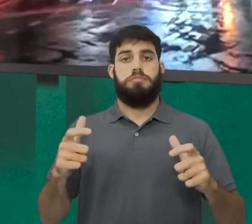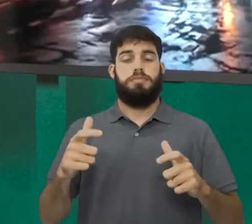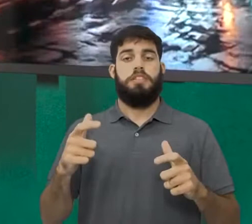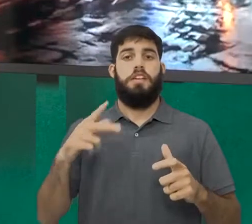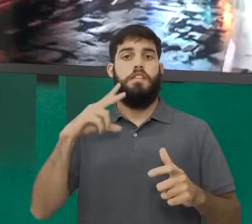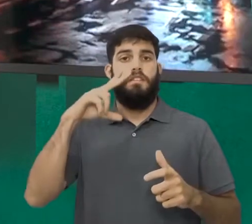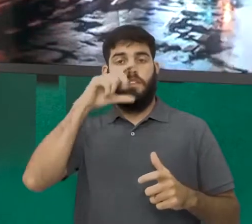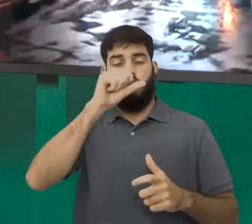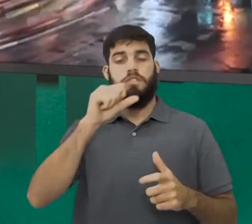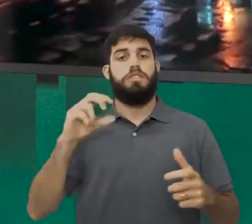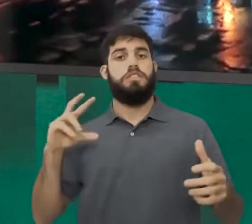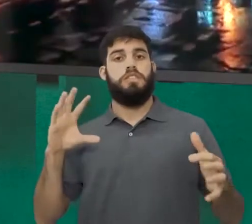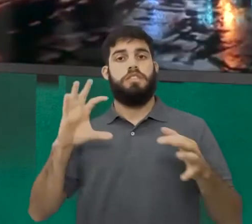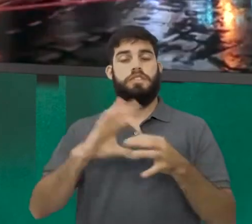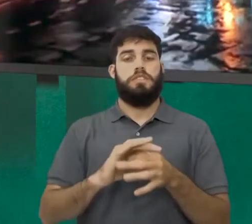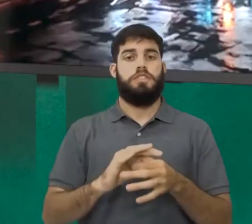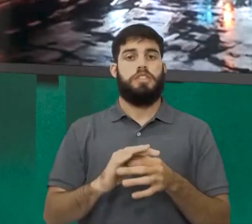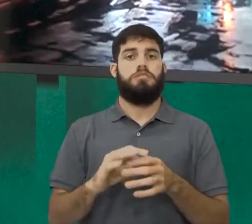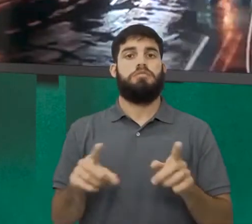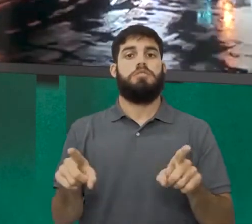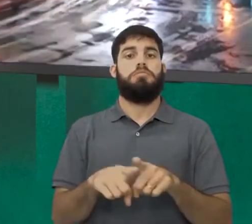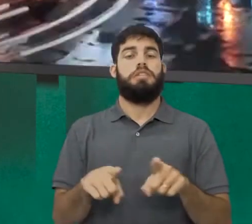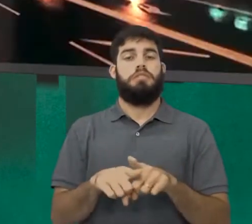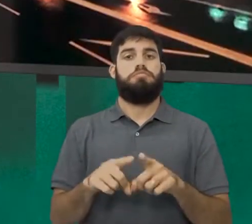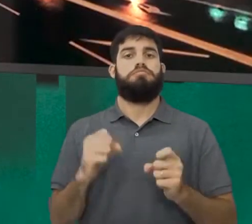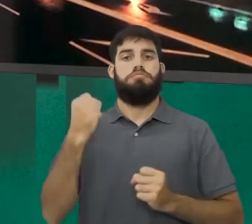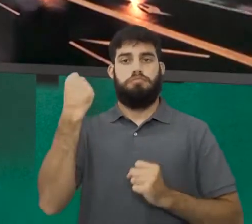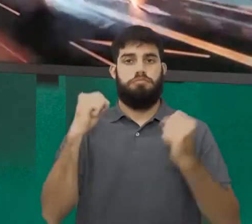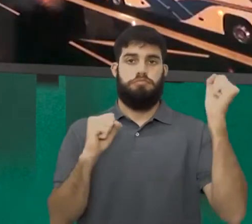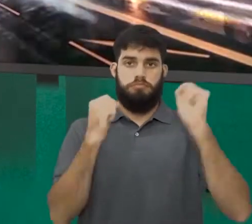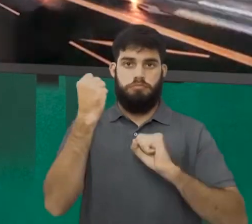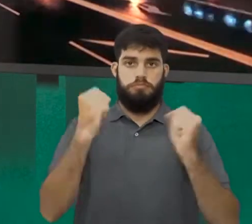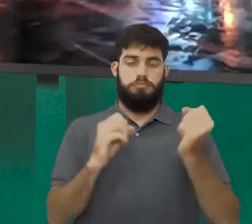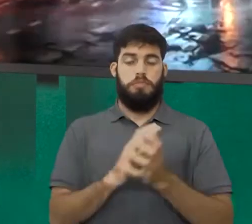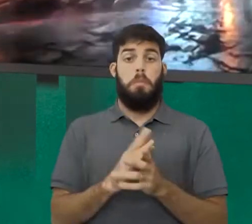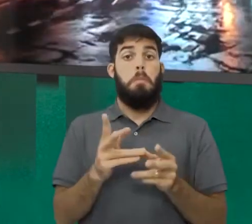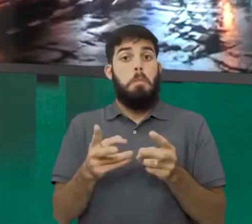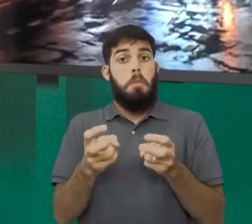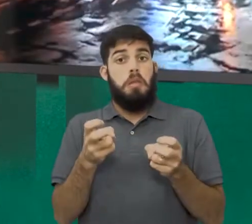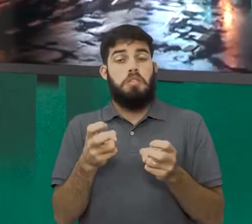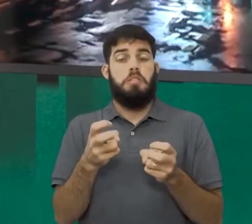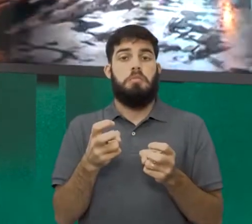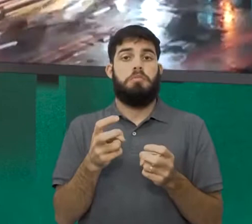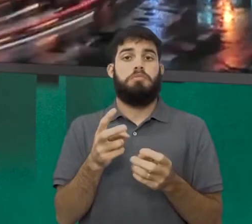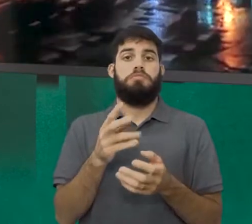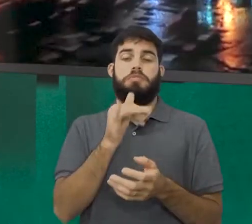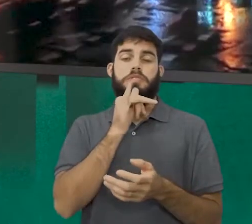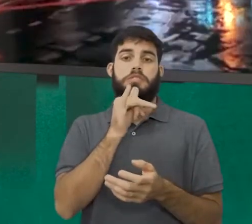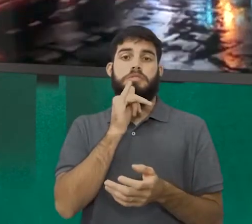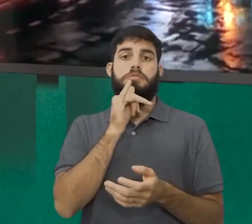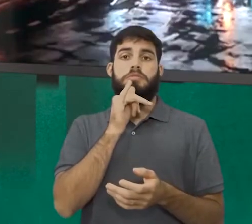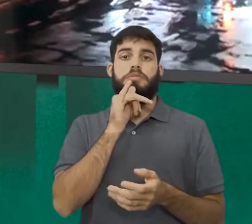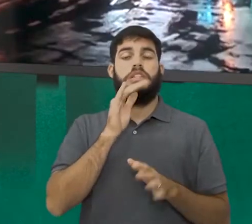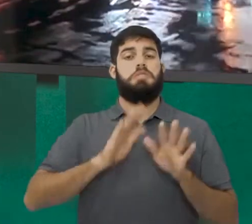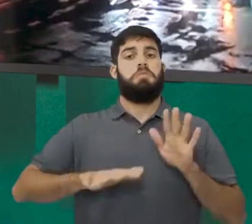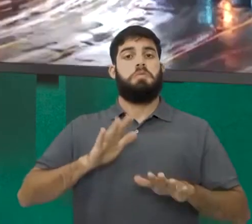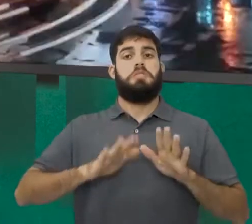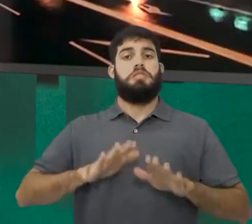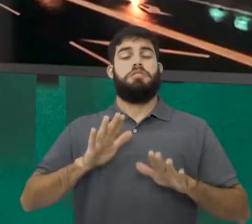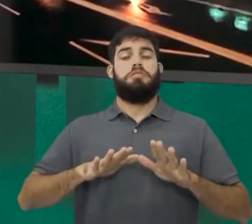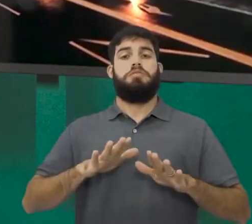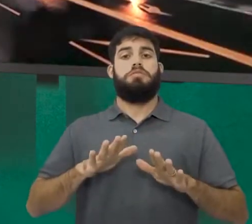fortemente vinculada ao processo industrial. Note, nem sempre há países que vivem a